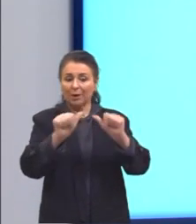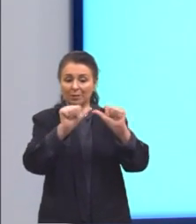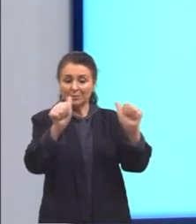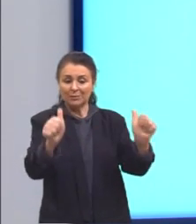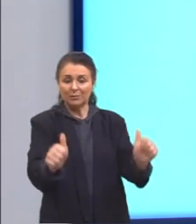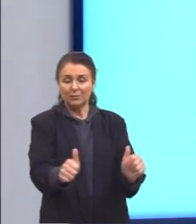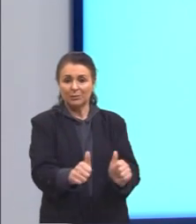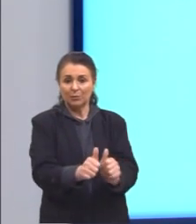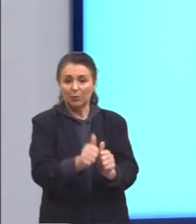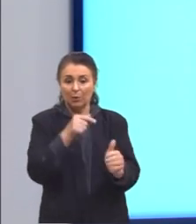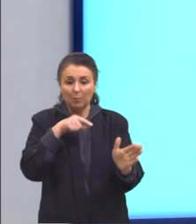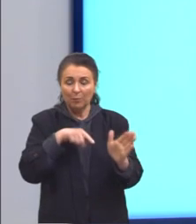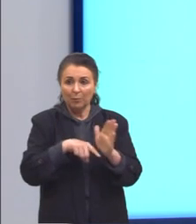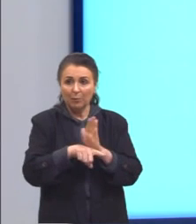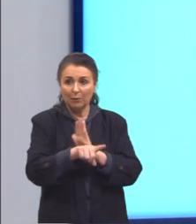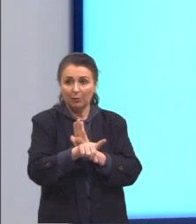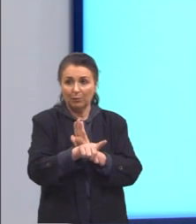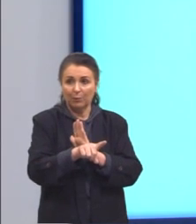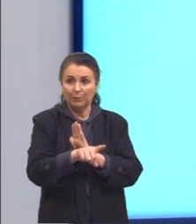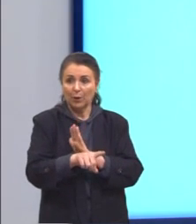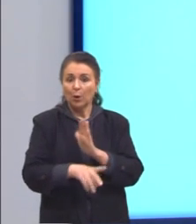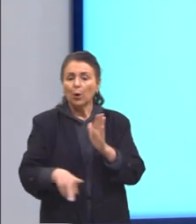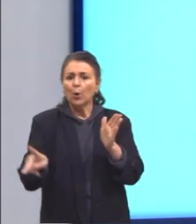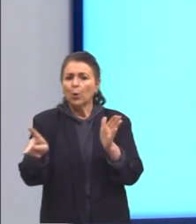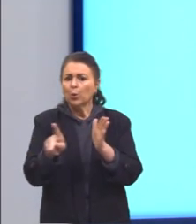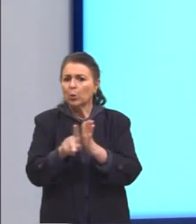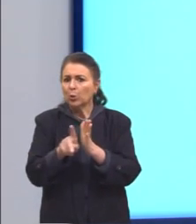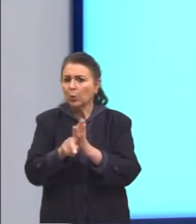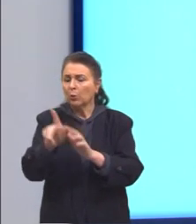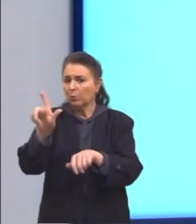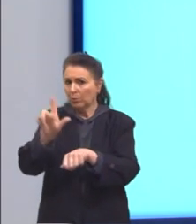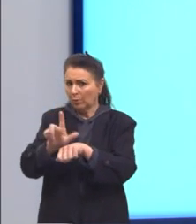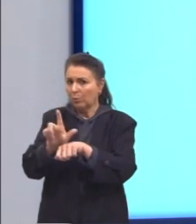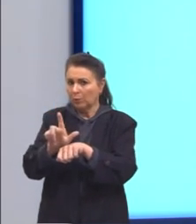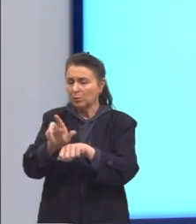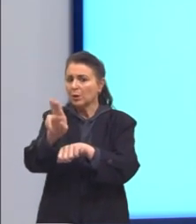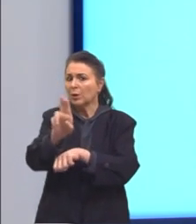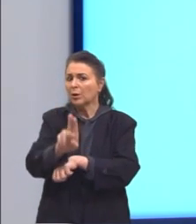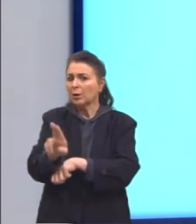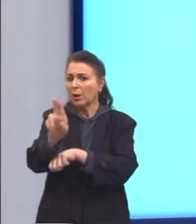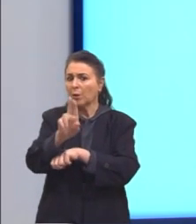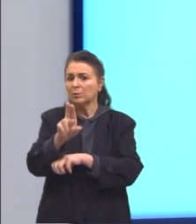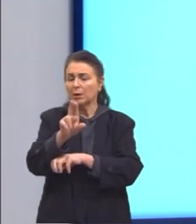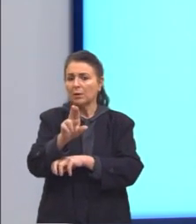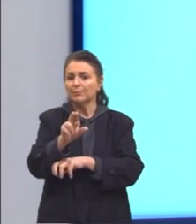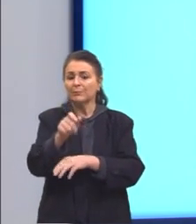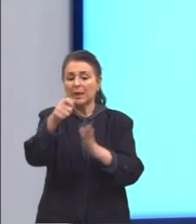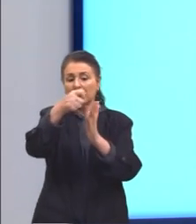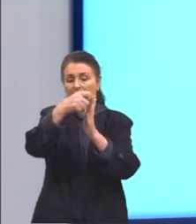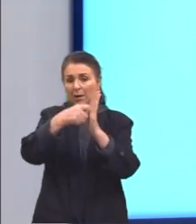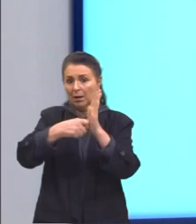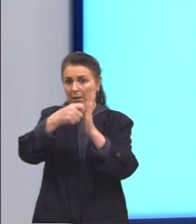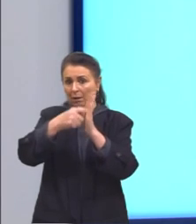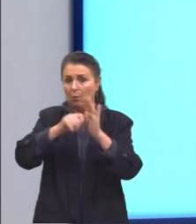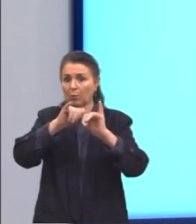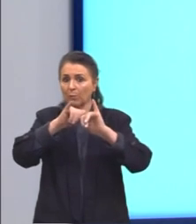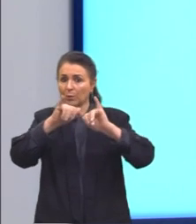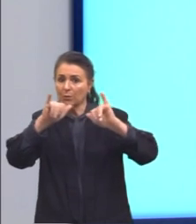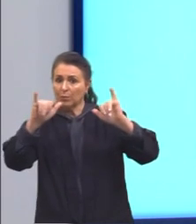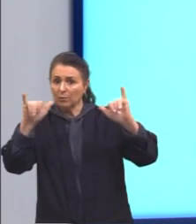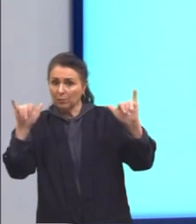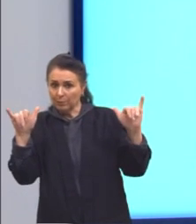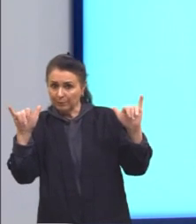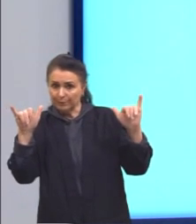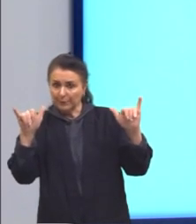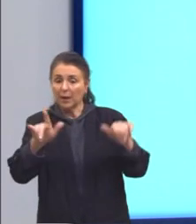A questão diz o seguinte. O dono de uma loja pretende usar cartões imantados para divulgação de sua